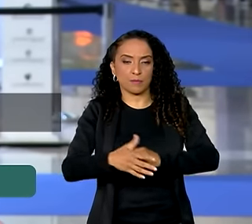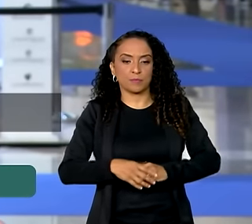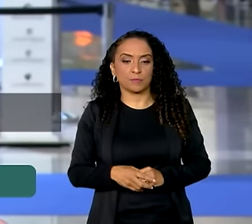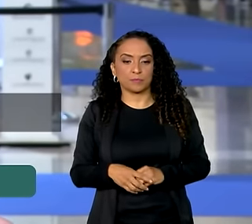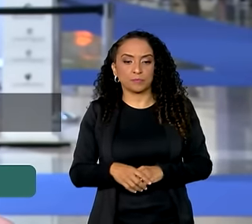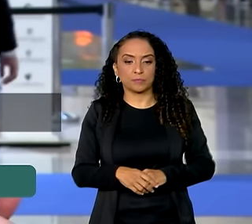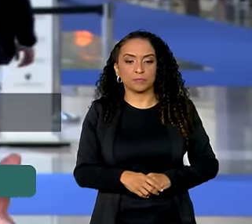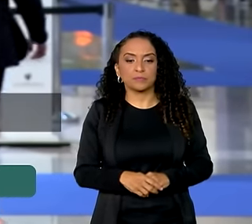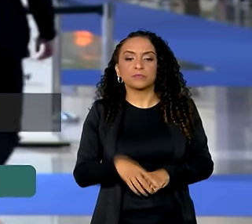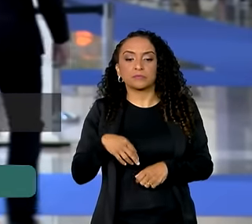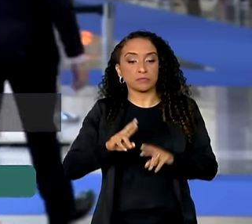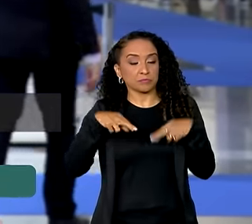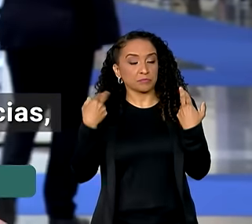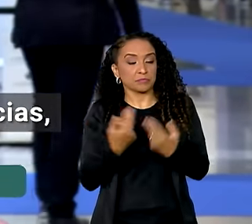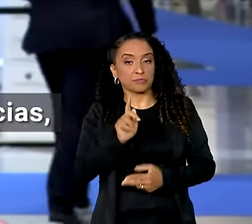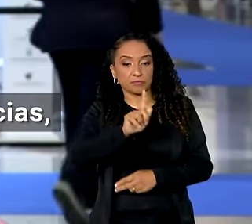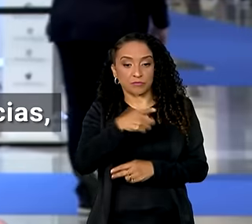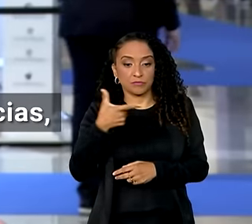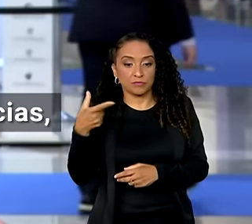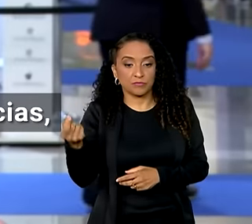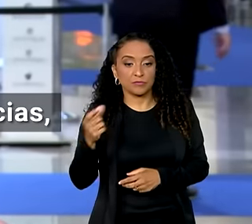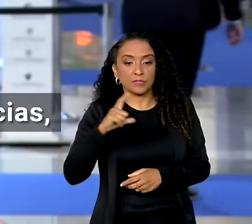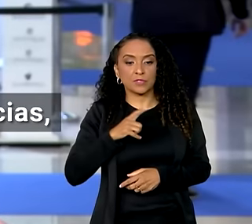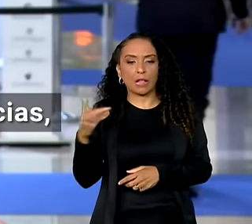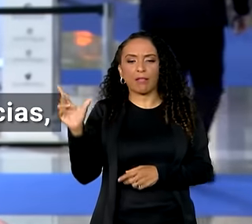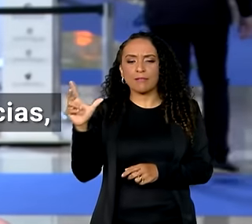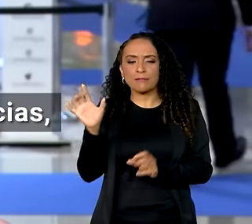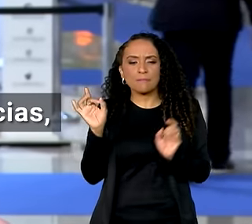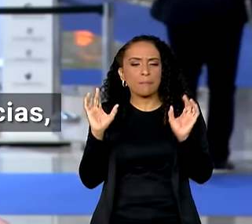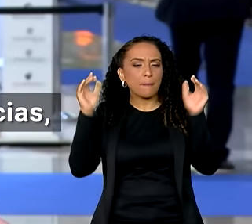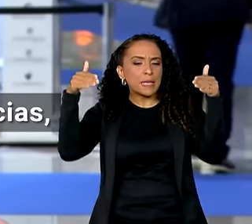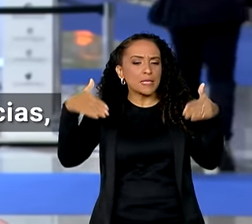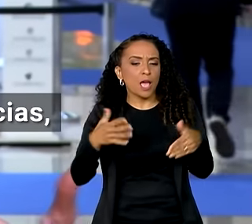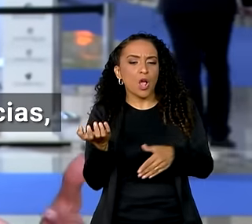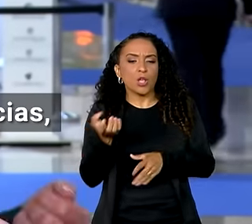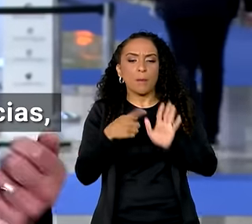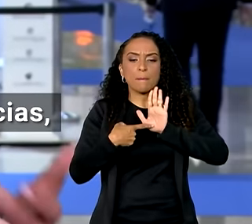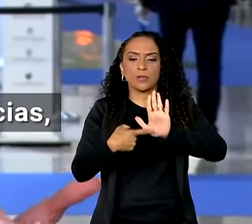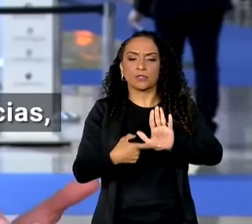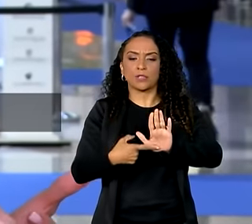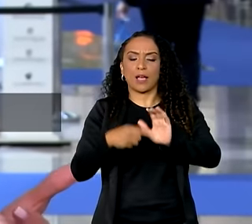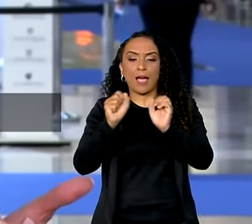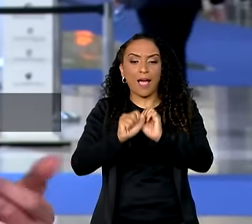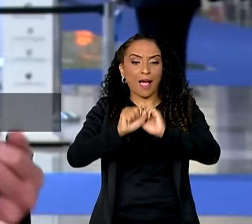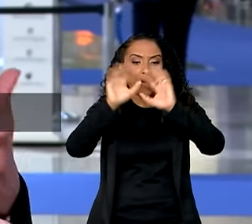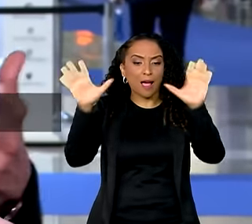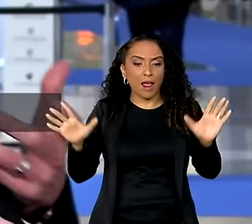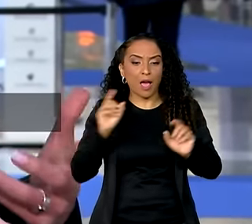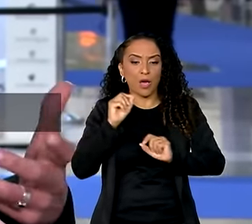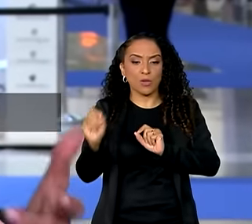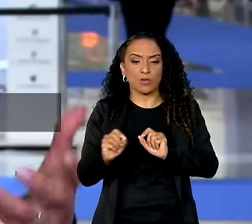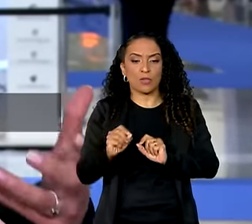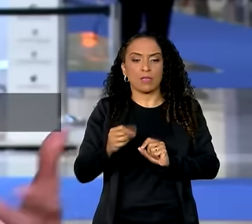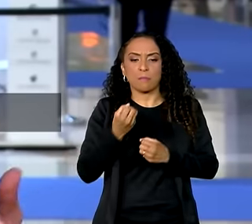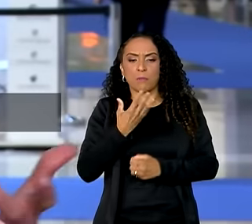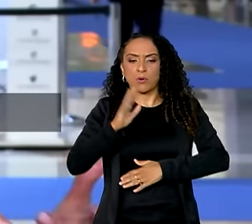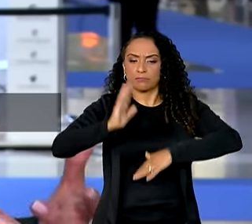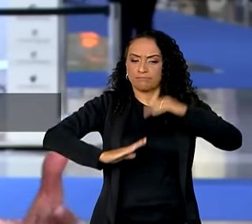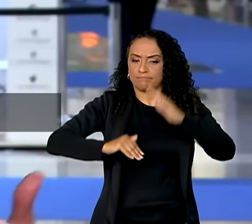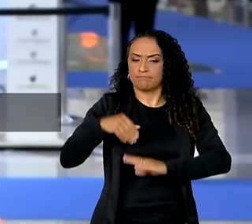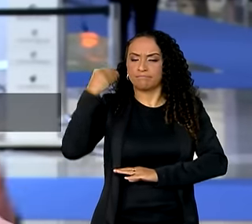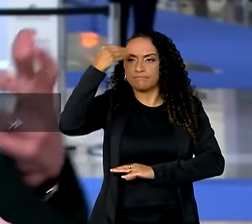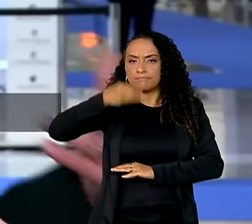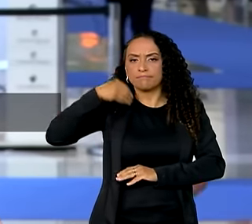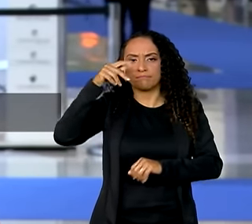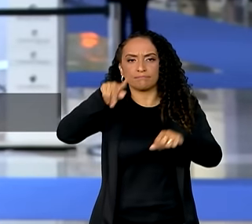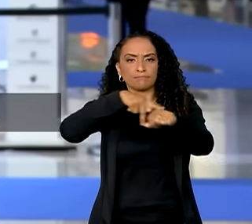Esta reunião do G20 tem a particularidade de que quer mostrar evidências. Está muito baseada em torno